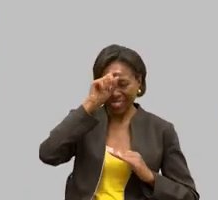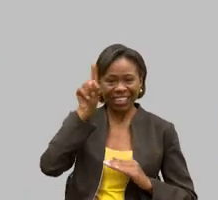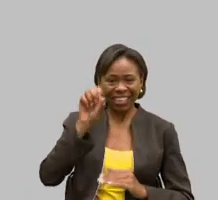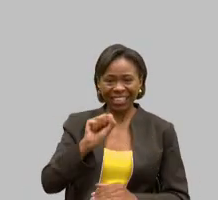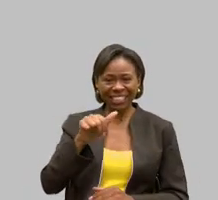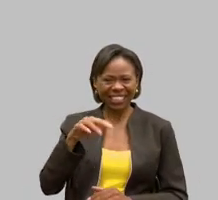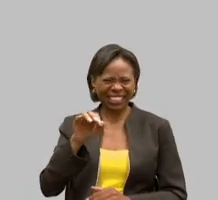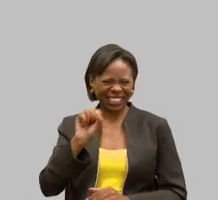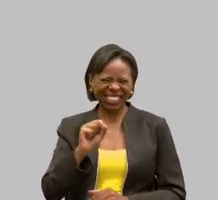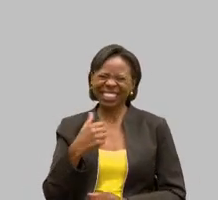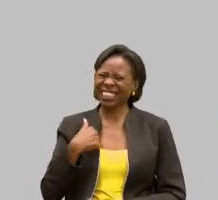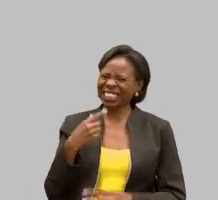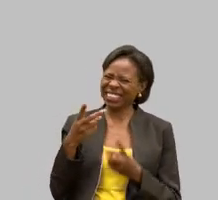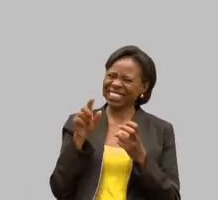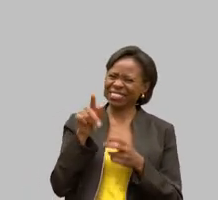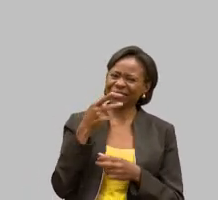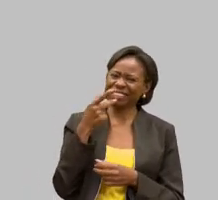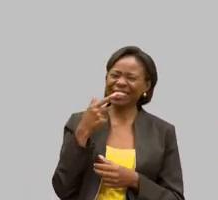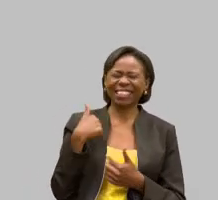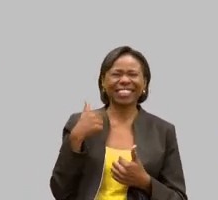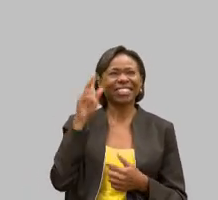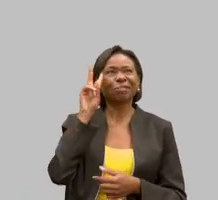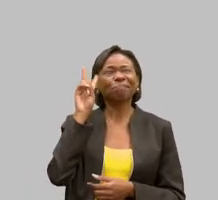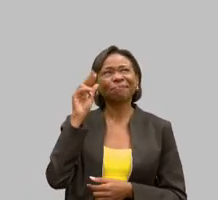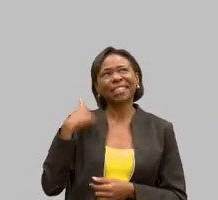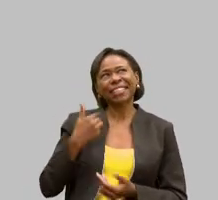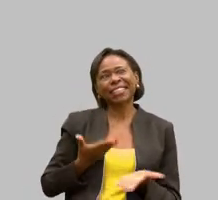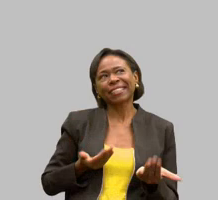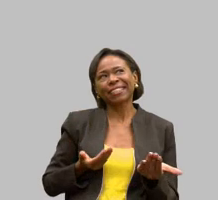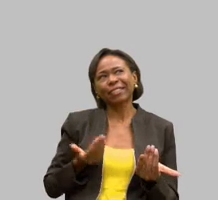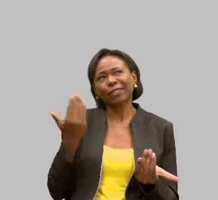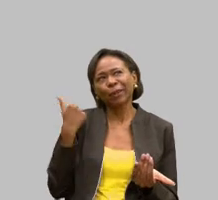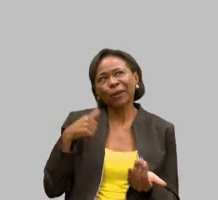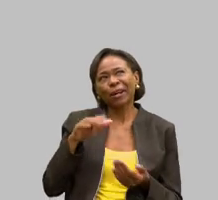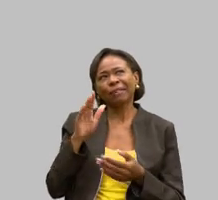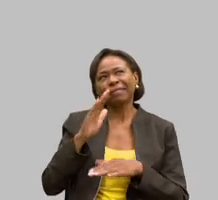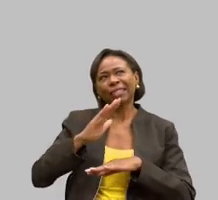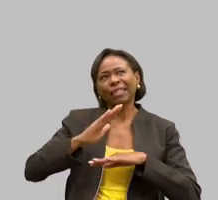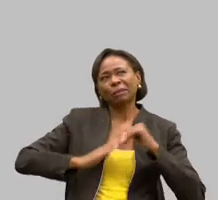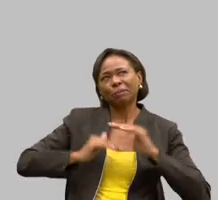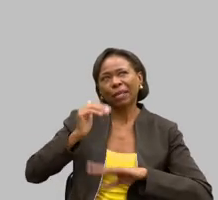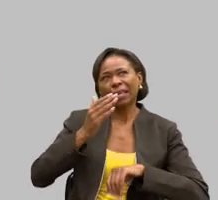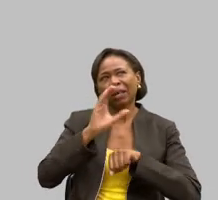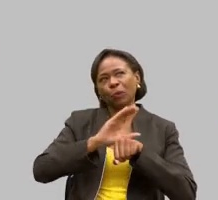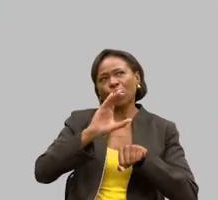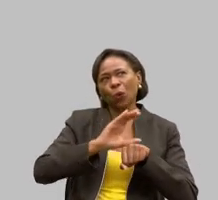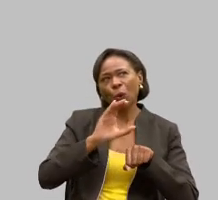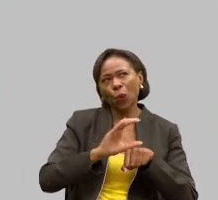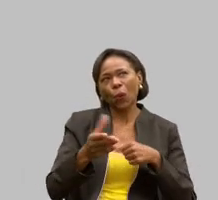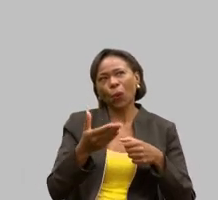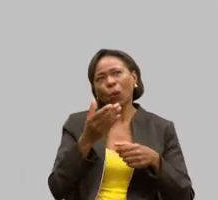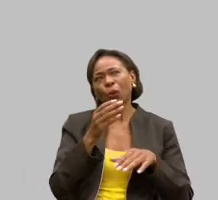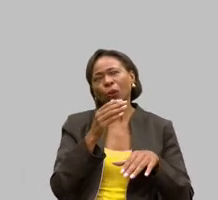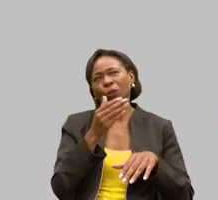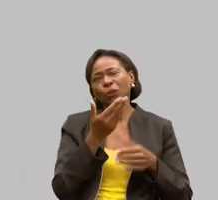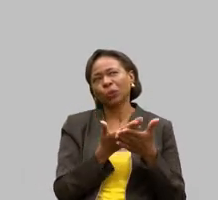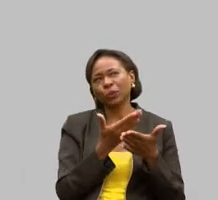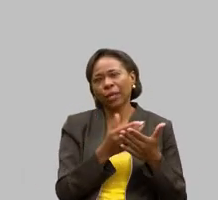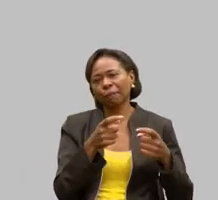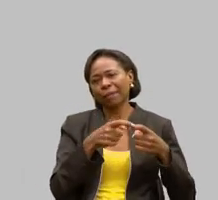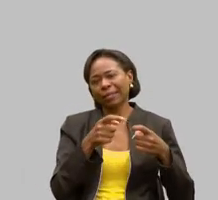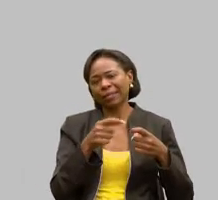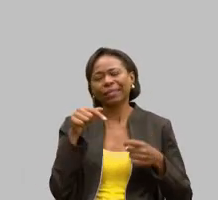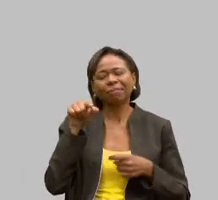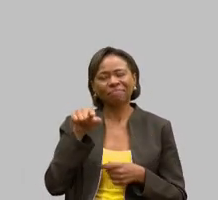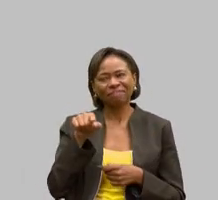jovem, quando nós especializamos, aprendemos, aperfeiçoamos dentro da medicina e era lá nesse lugar que eu